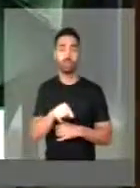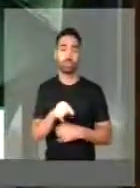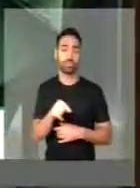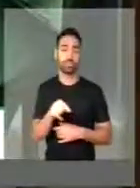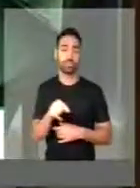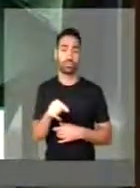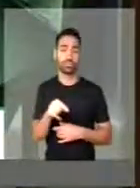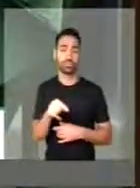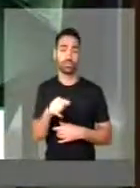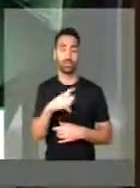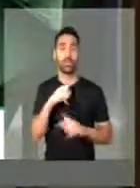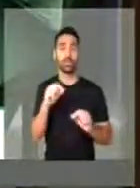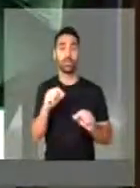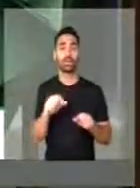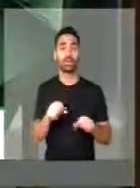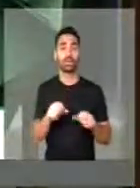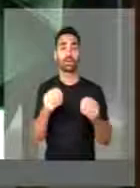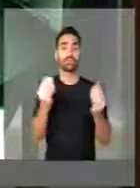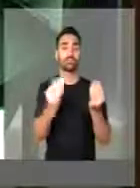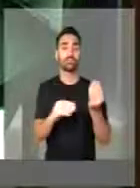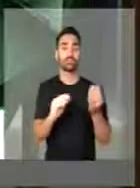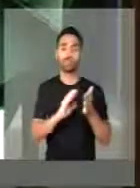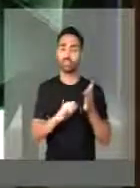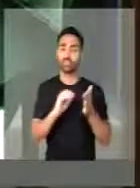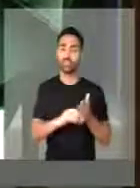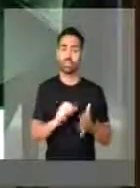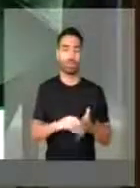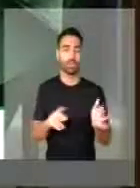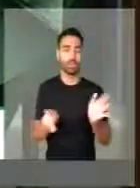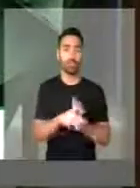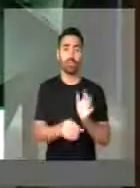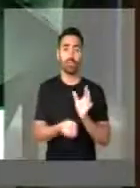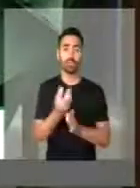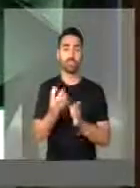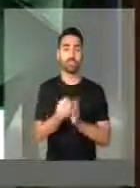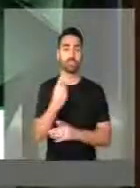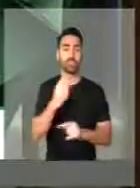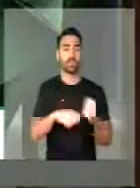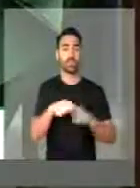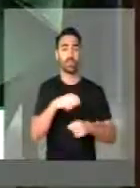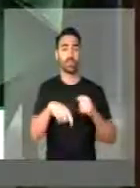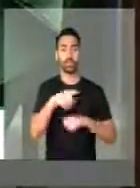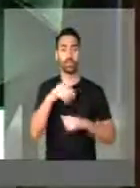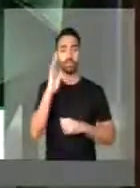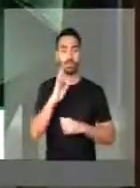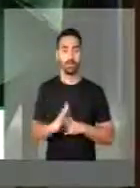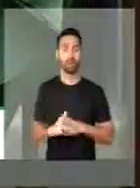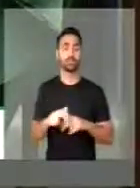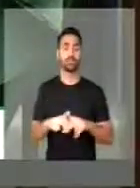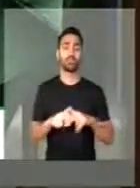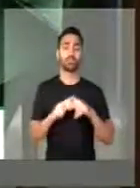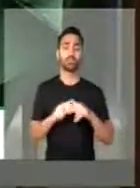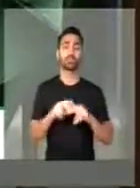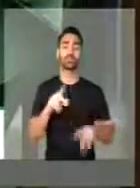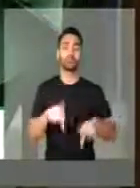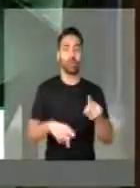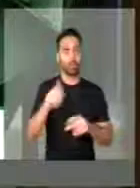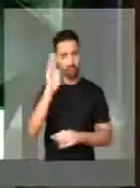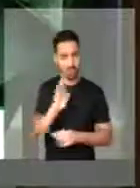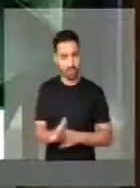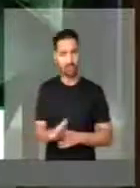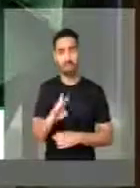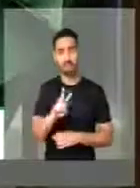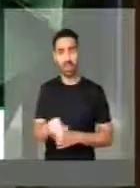desconstruindo a própria produção econômica do país. Por isso que o povo brasileiro